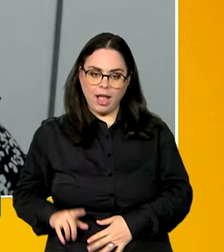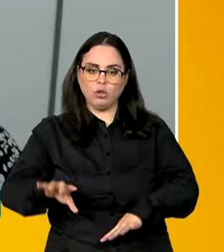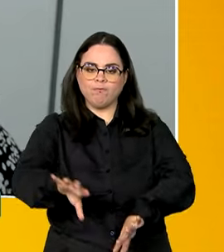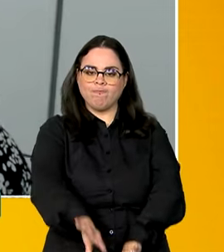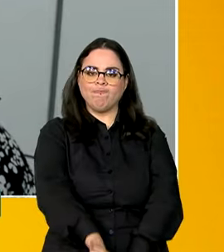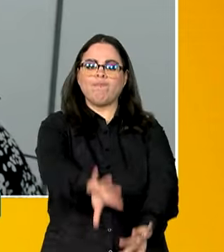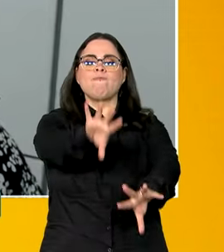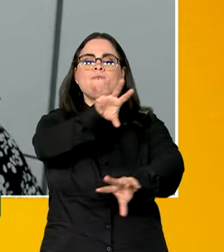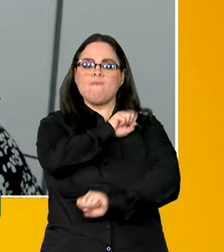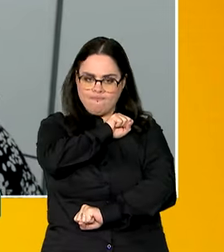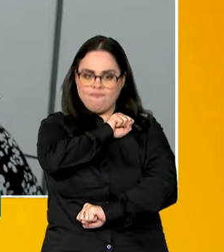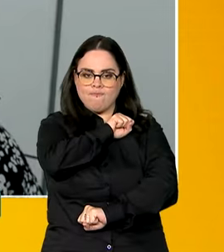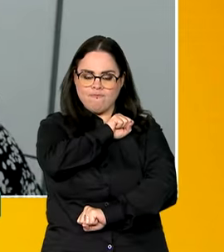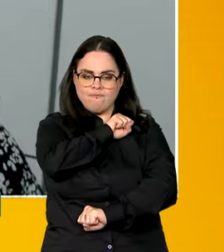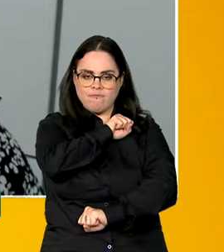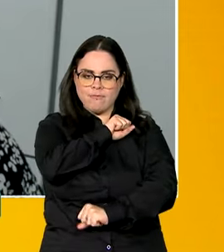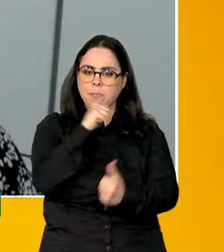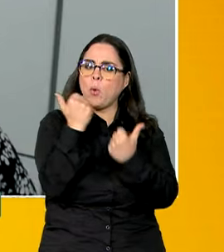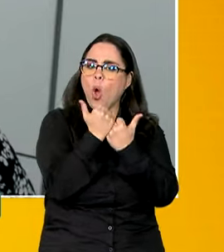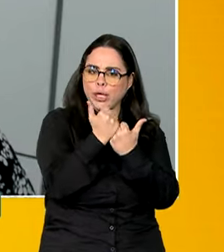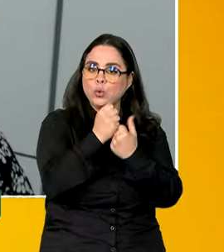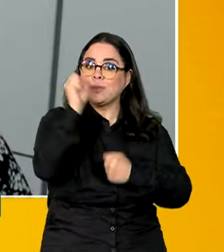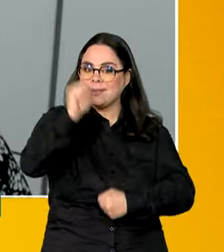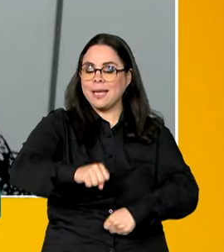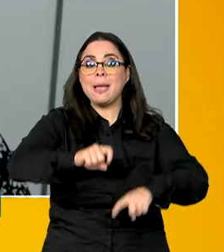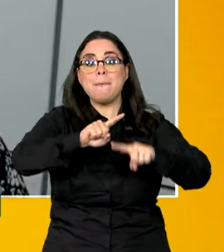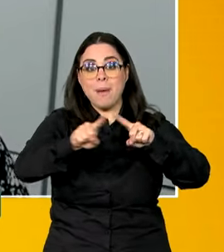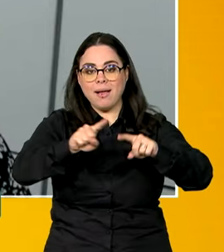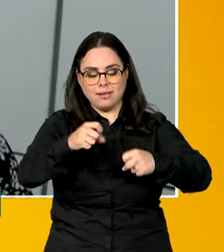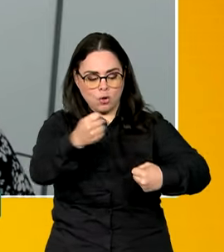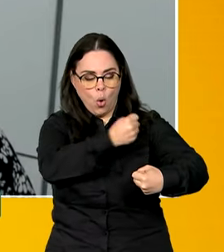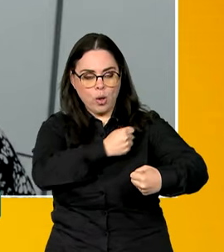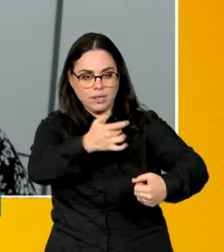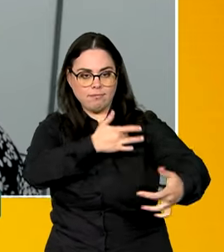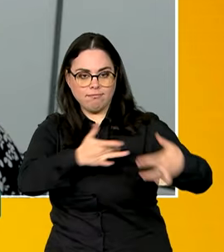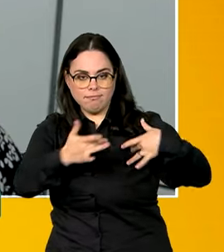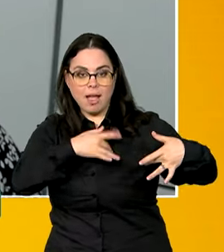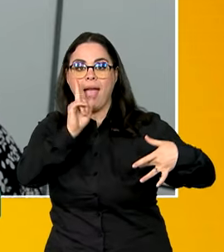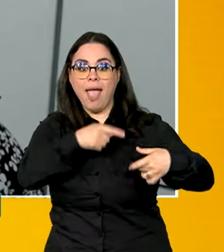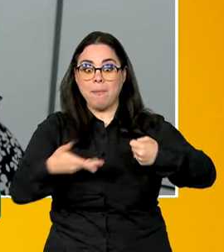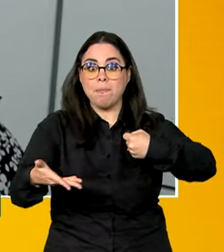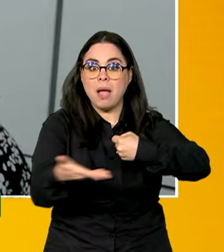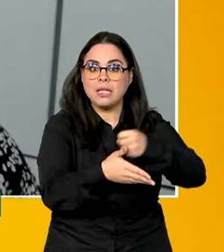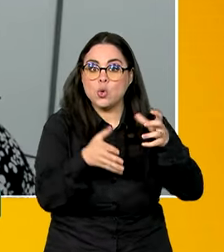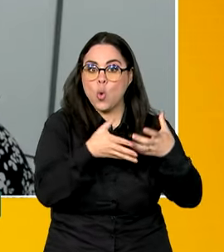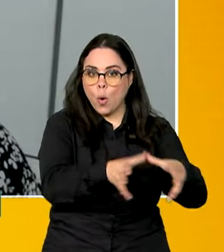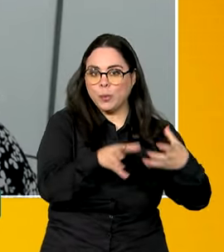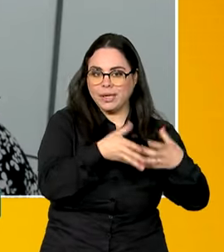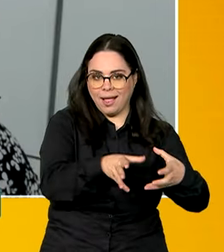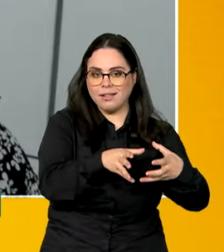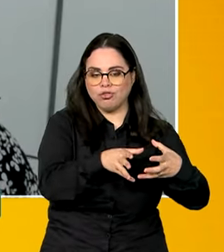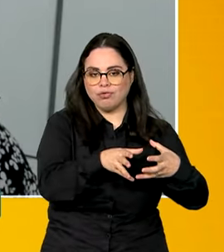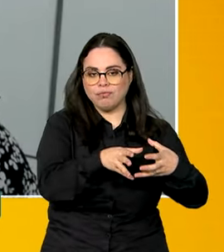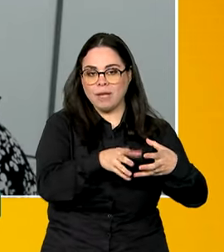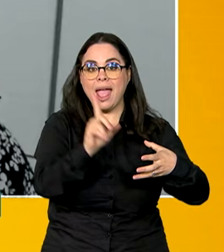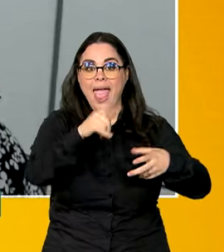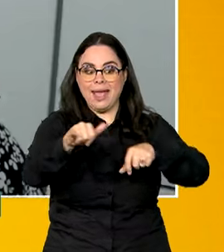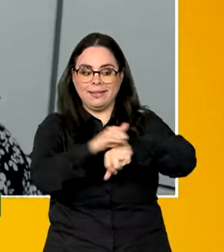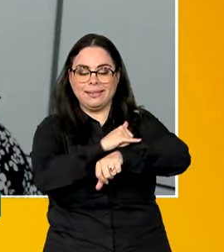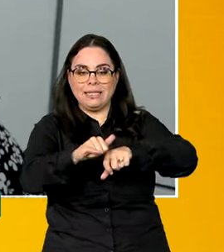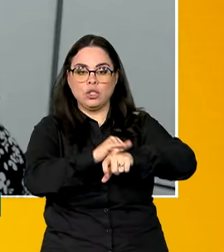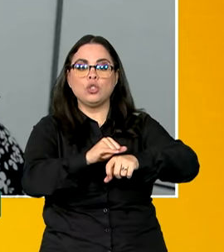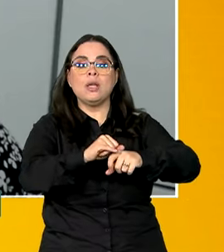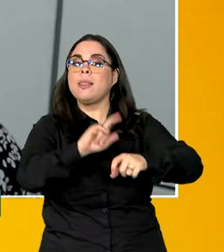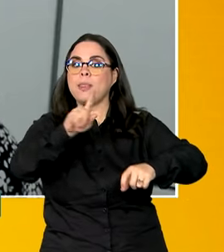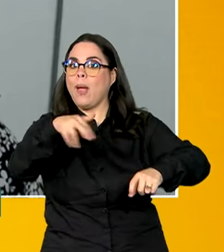abraça a causa, mas as Cozinhas Solidárias são tecnologias sociais de base comunitária da comunidade, não são